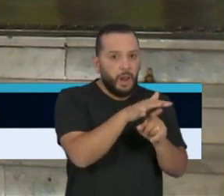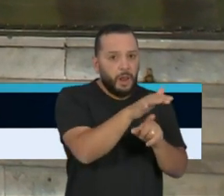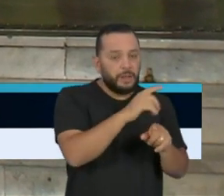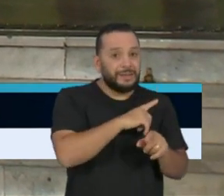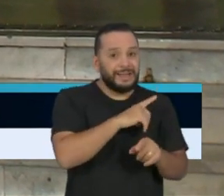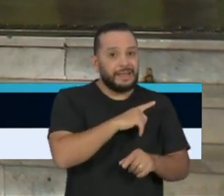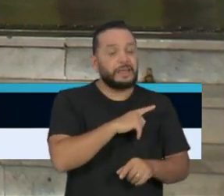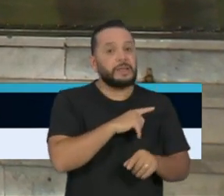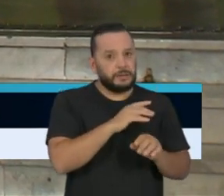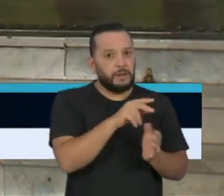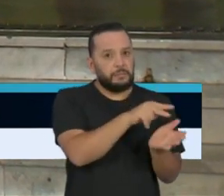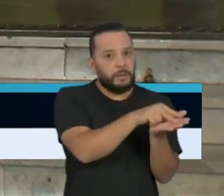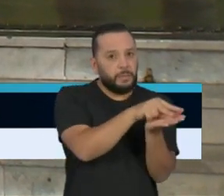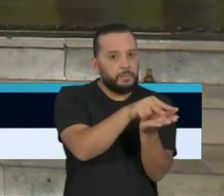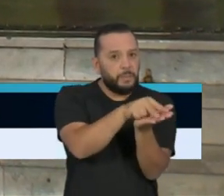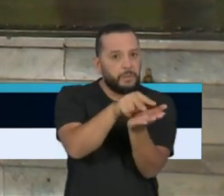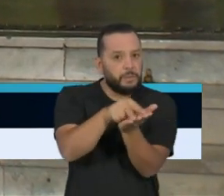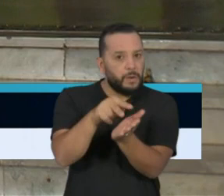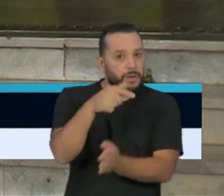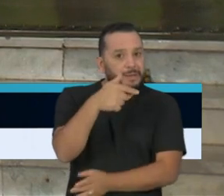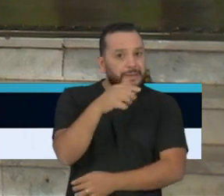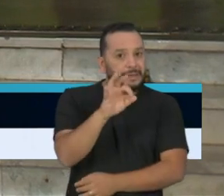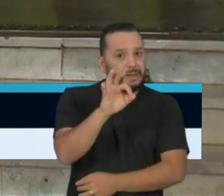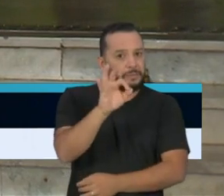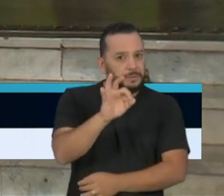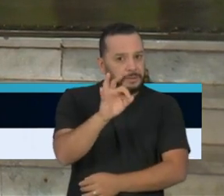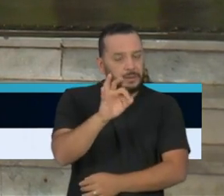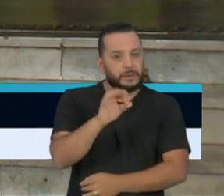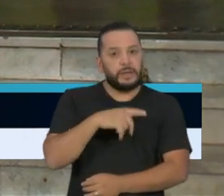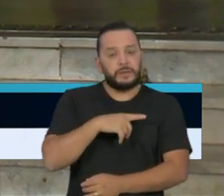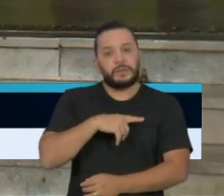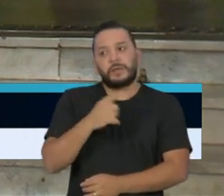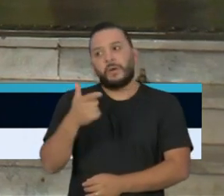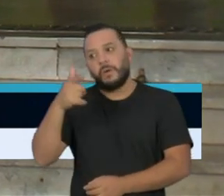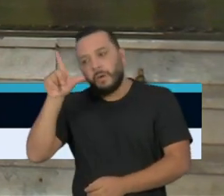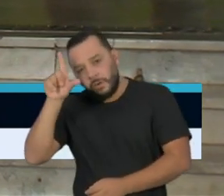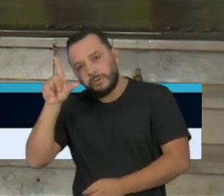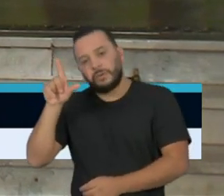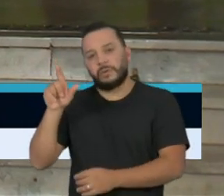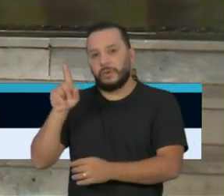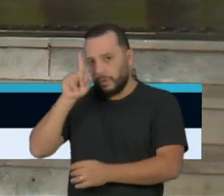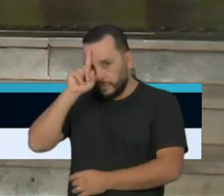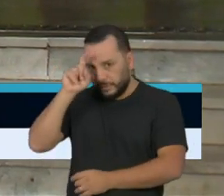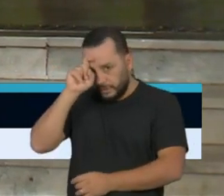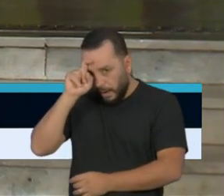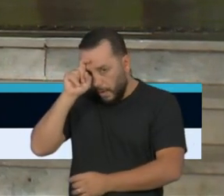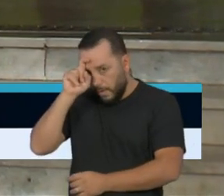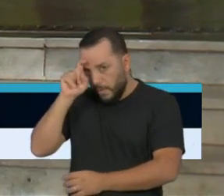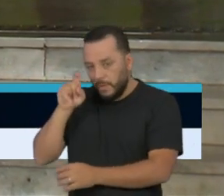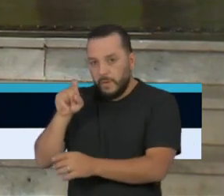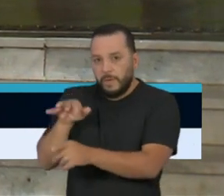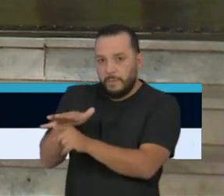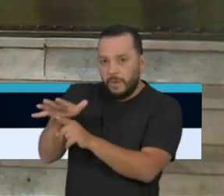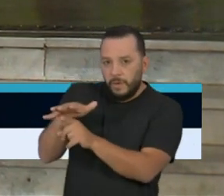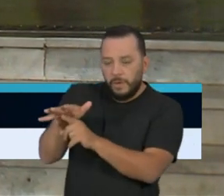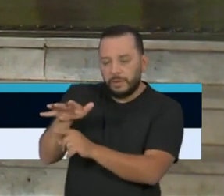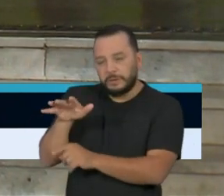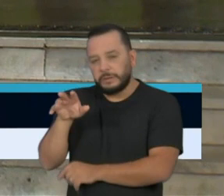E, obviamente, que você vai ter hospital com muito abaixo disso. Então, nesse sentido,